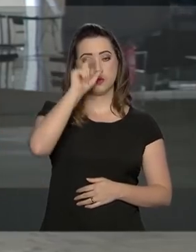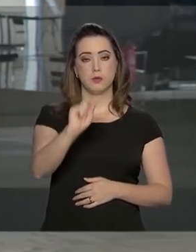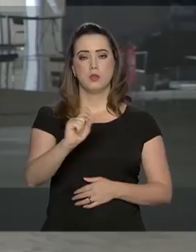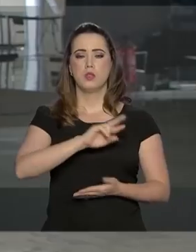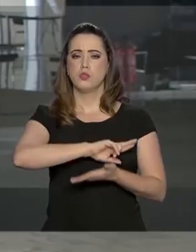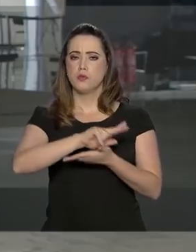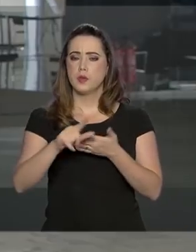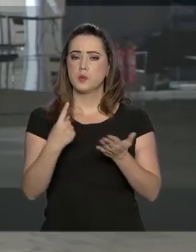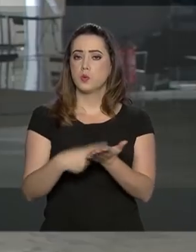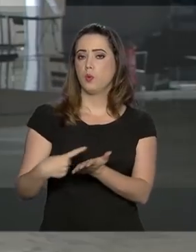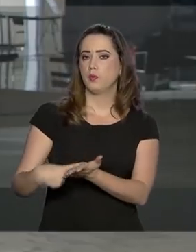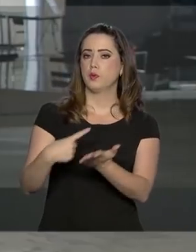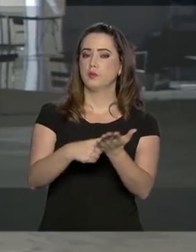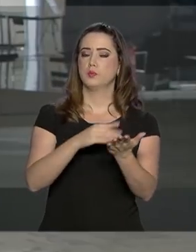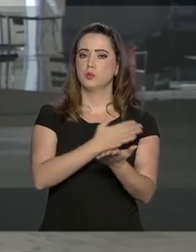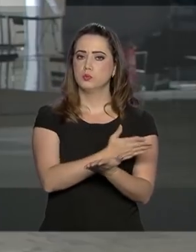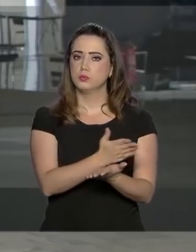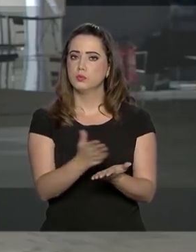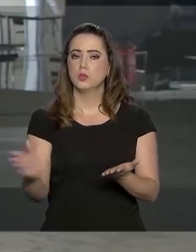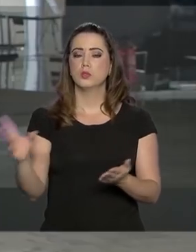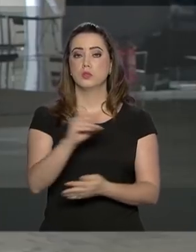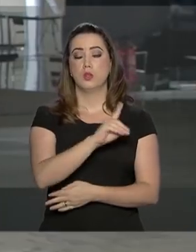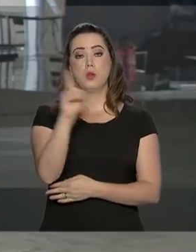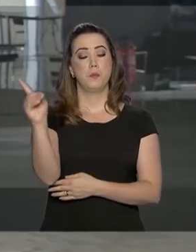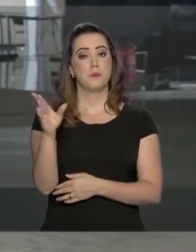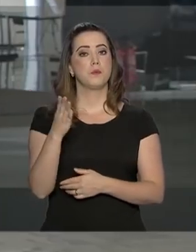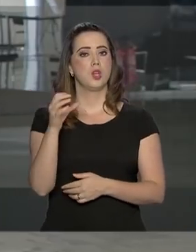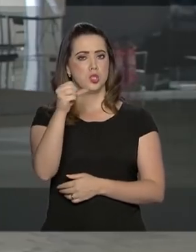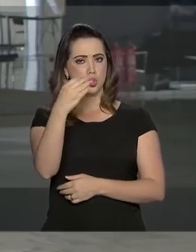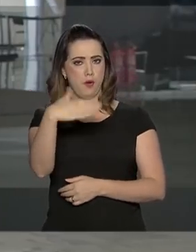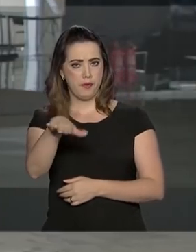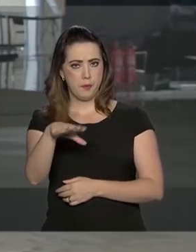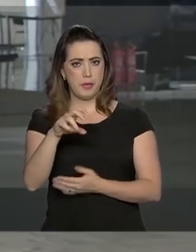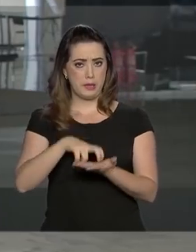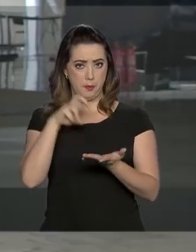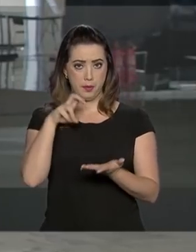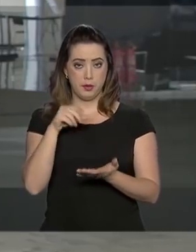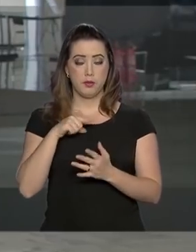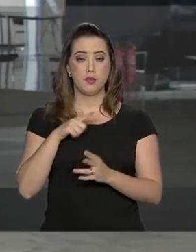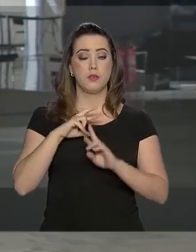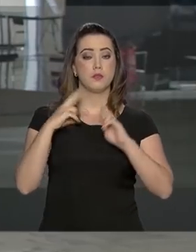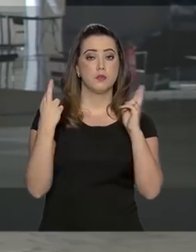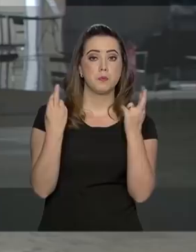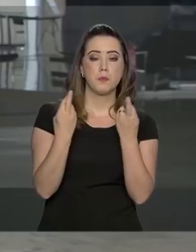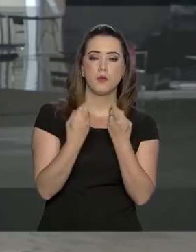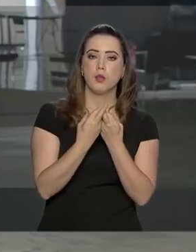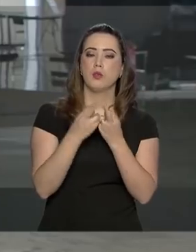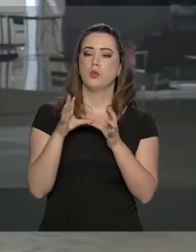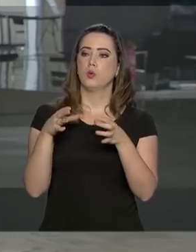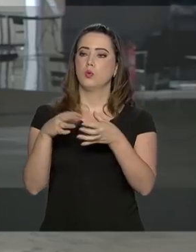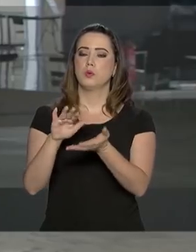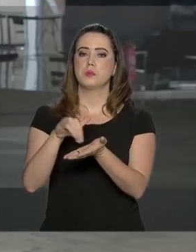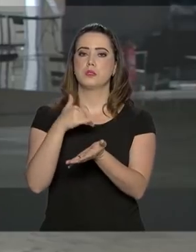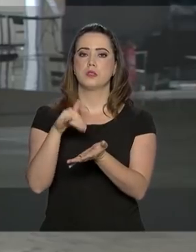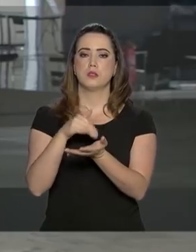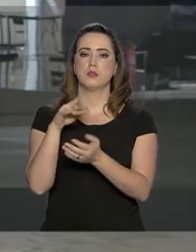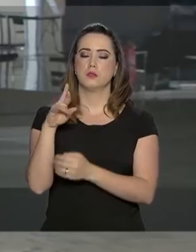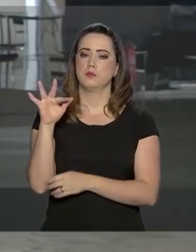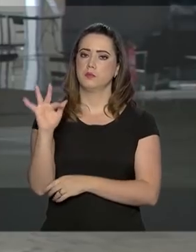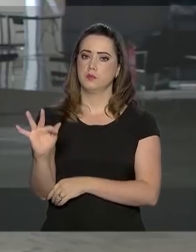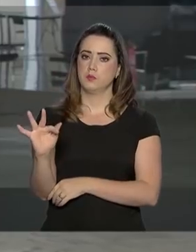cumpre uma série de agendas ao longo do dia. Às nove e meia da manhã, o presidente participou de reunião com o secretário da Receita Federal,